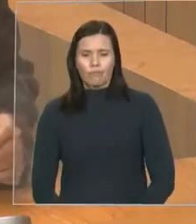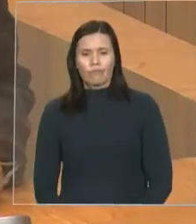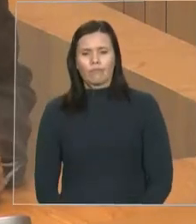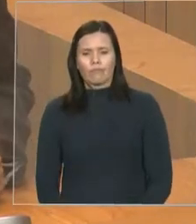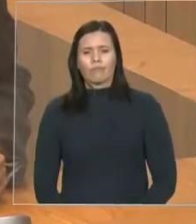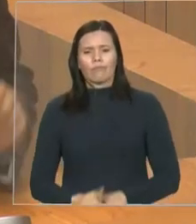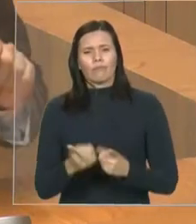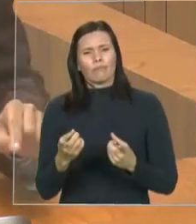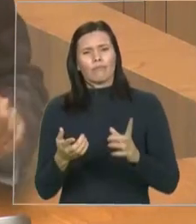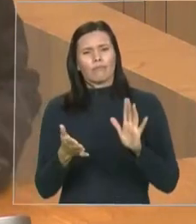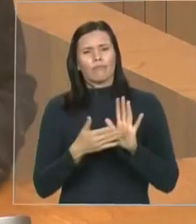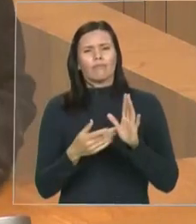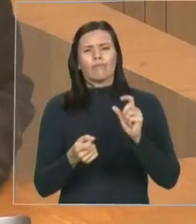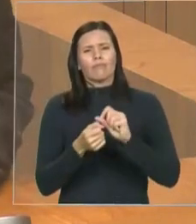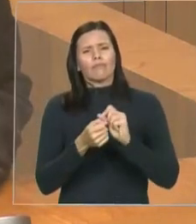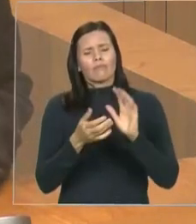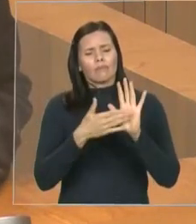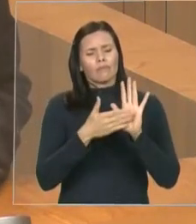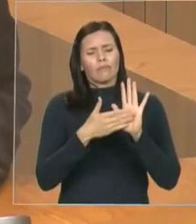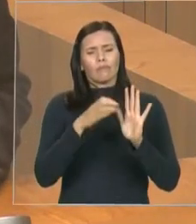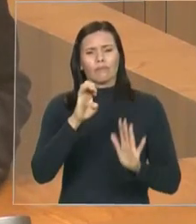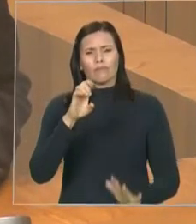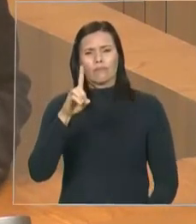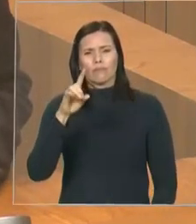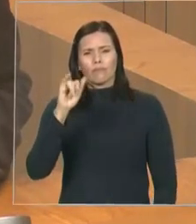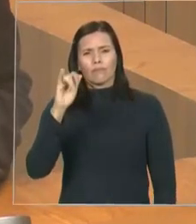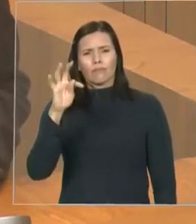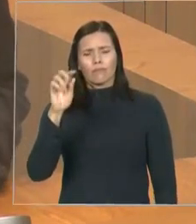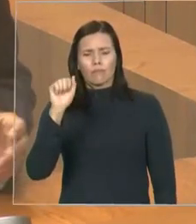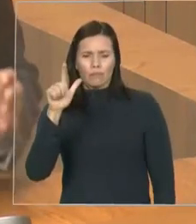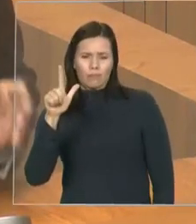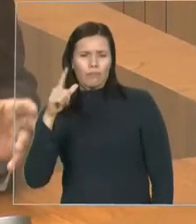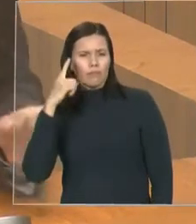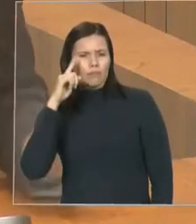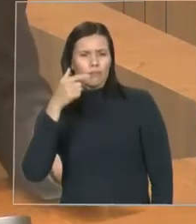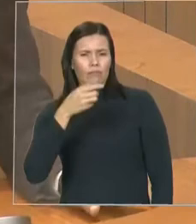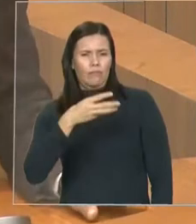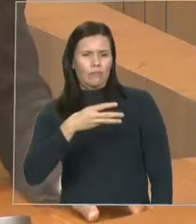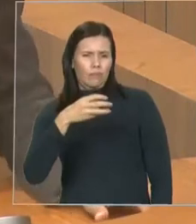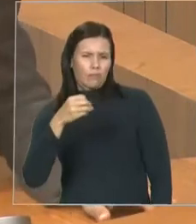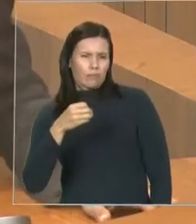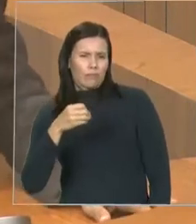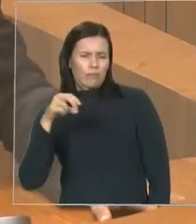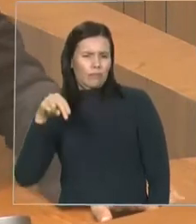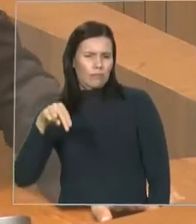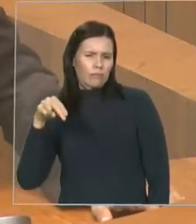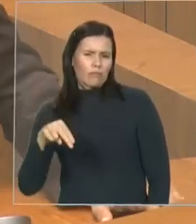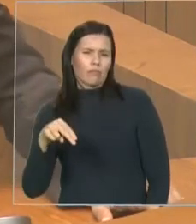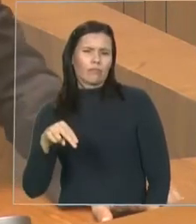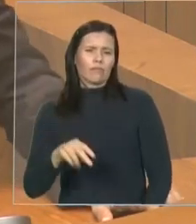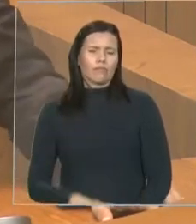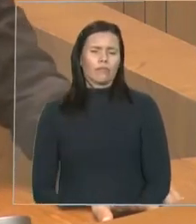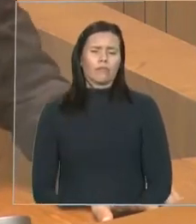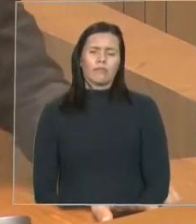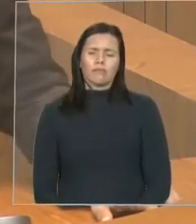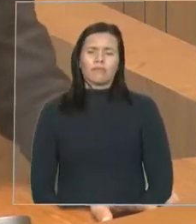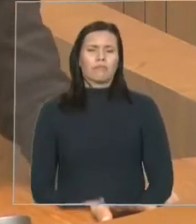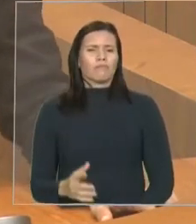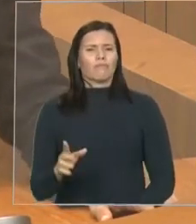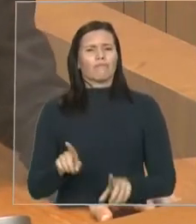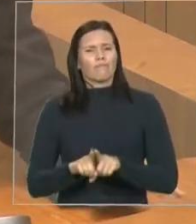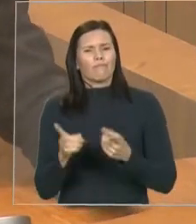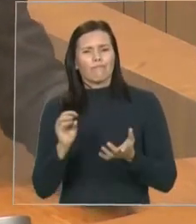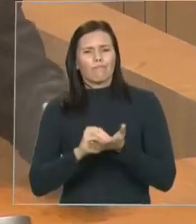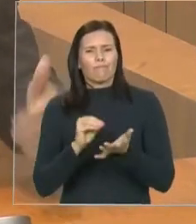sem organização nenhuma, no dia 30 de novembro. E o concurso ficou parado durante 15 dias, e somente